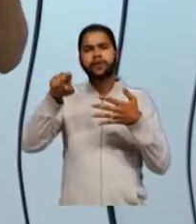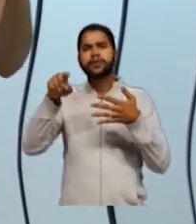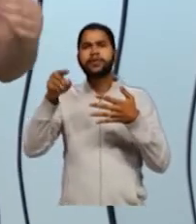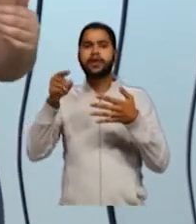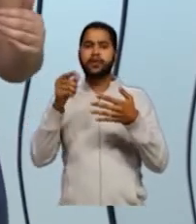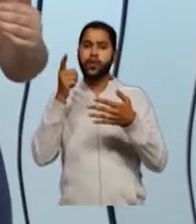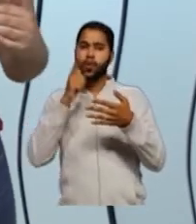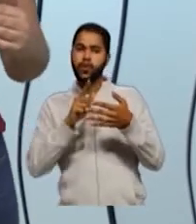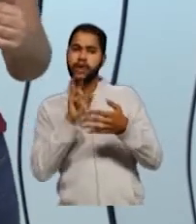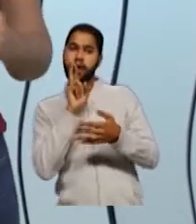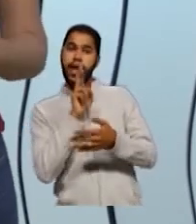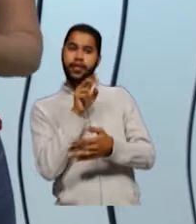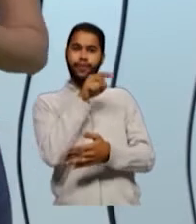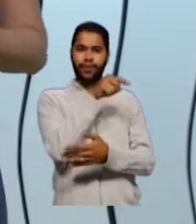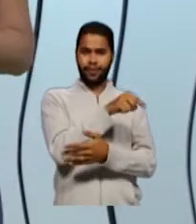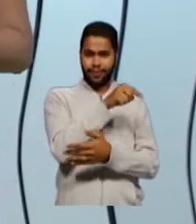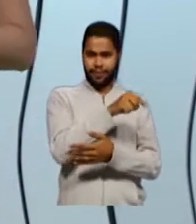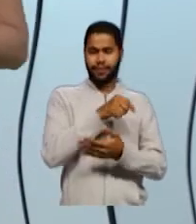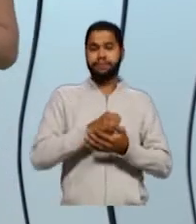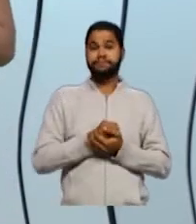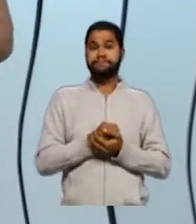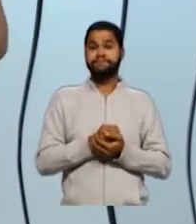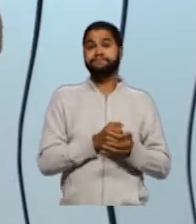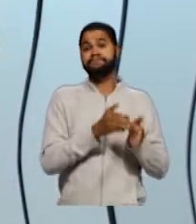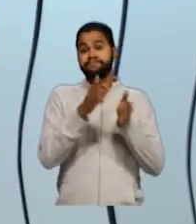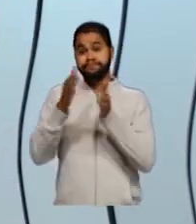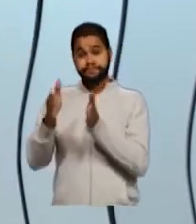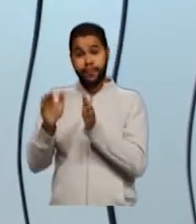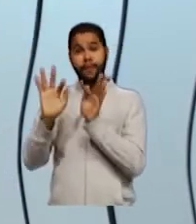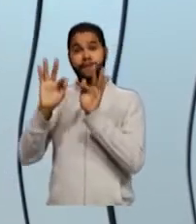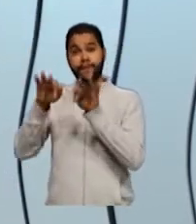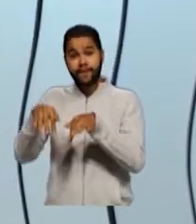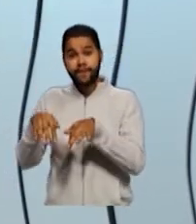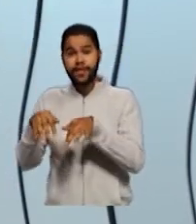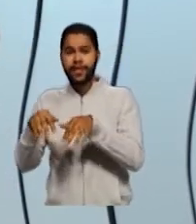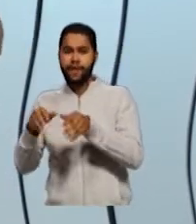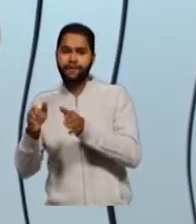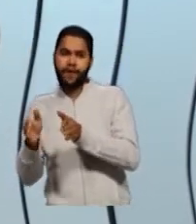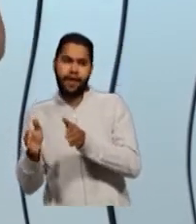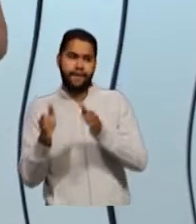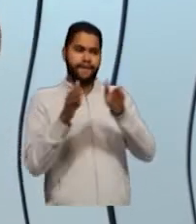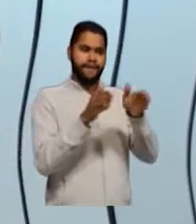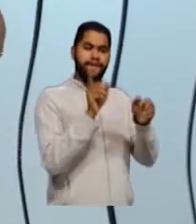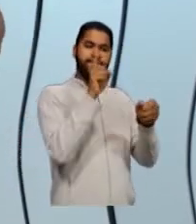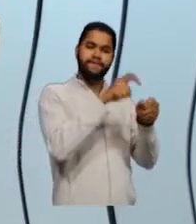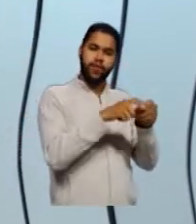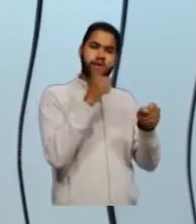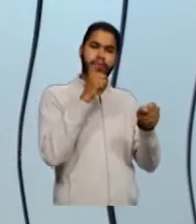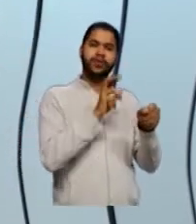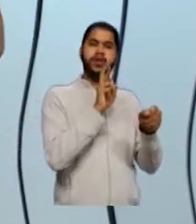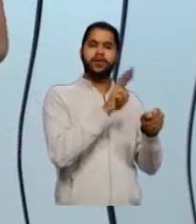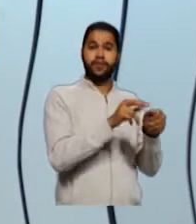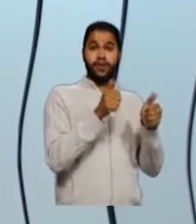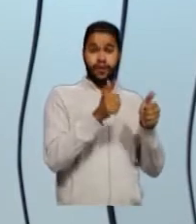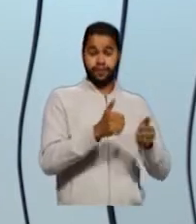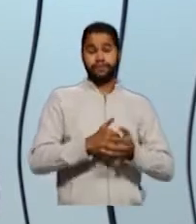responder a pergunta. Então no final nós vamos voltar a questão para poder responder ela, ok?